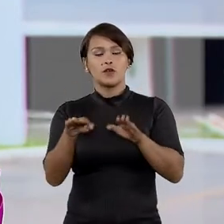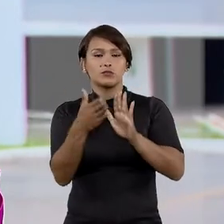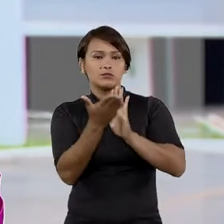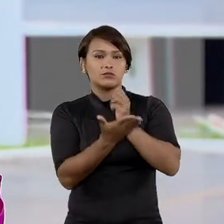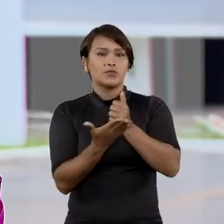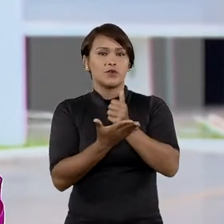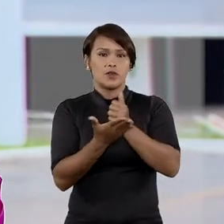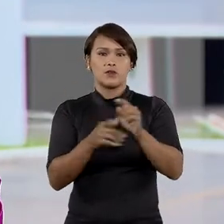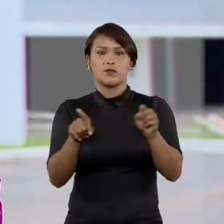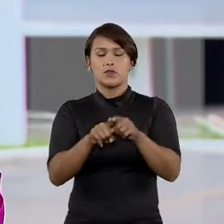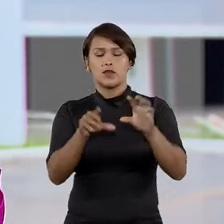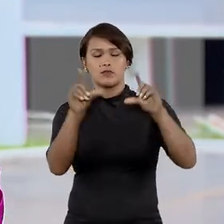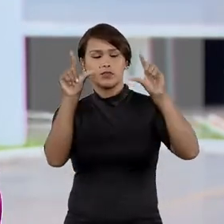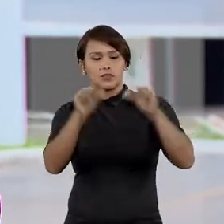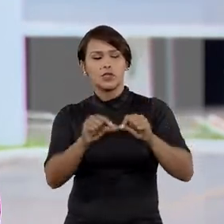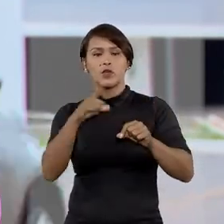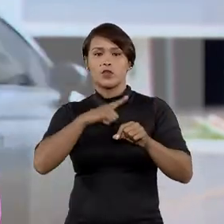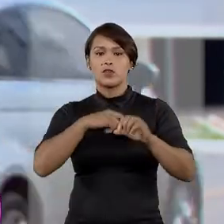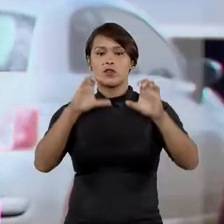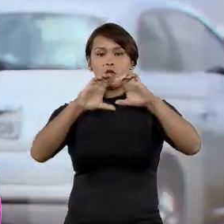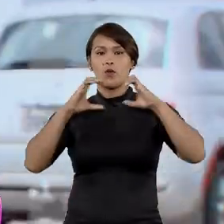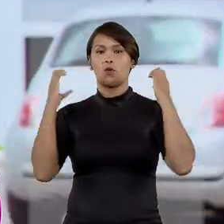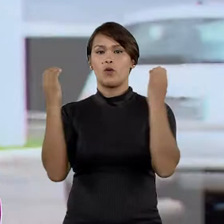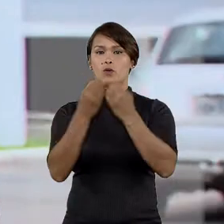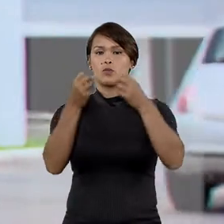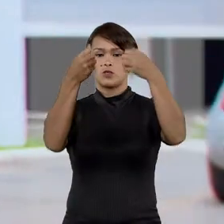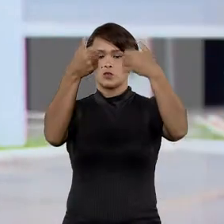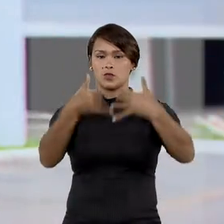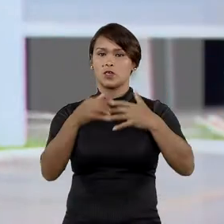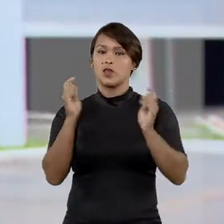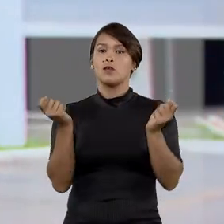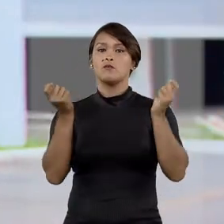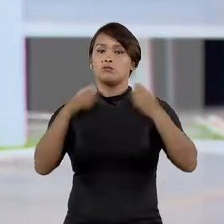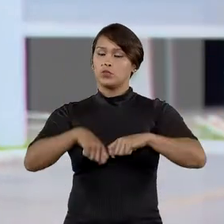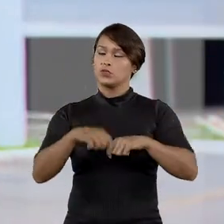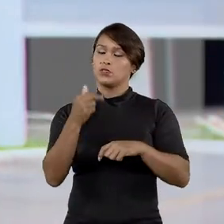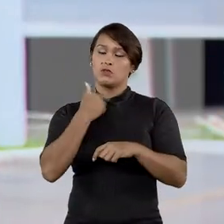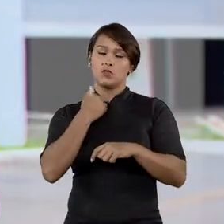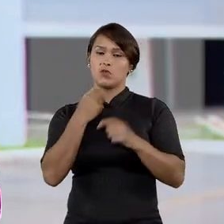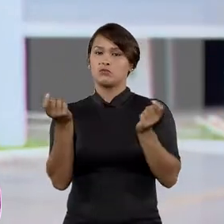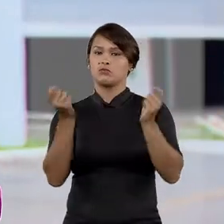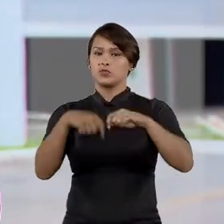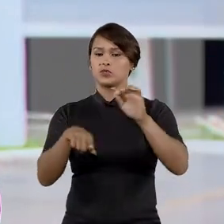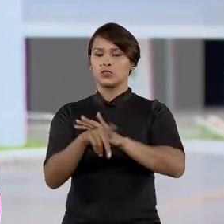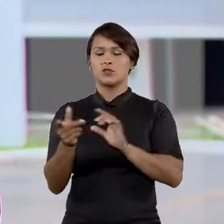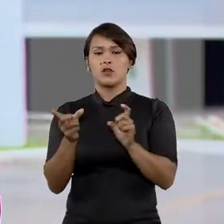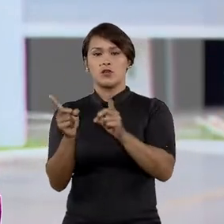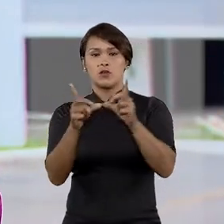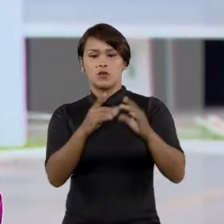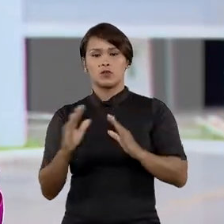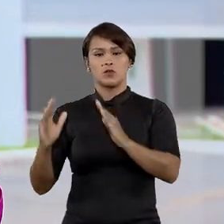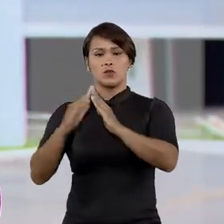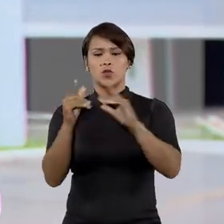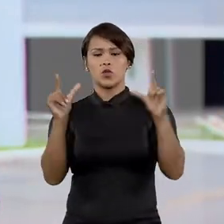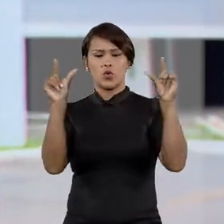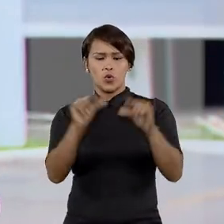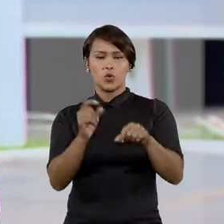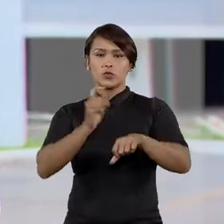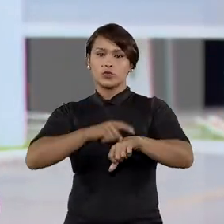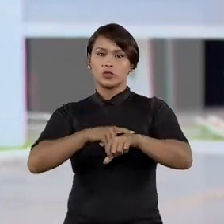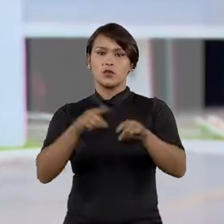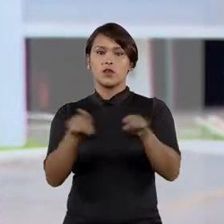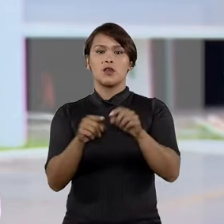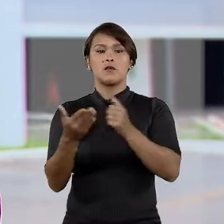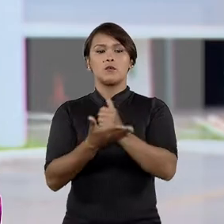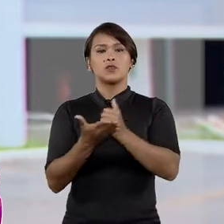de razoabilidade na restrição imposta pelo condomínio a quem cabe permitir ou não a locação das unidades por curto